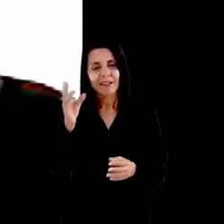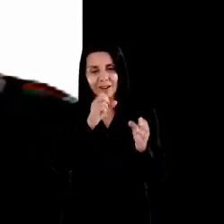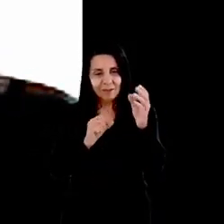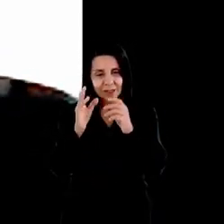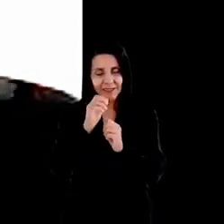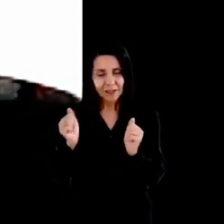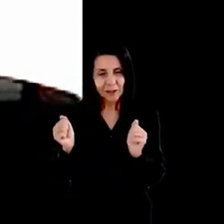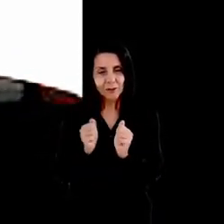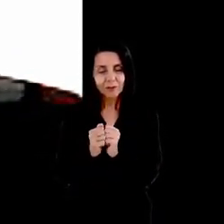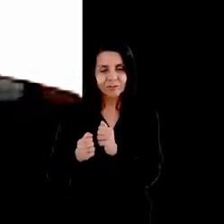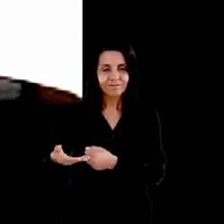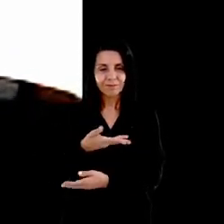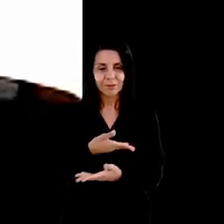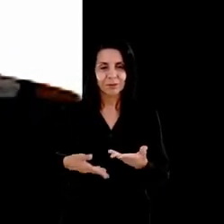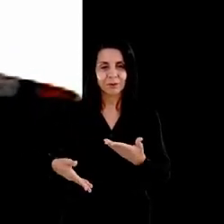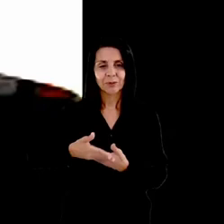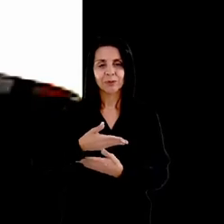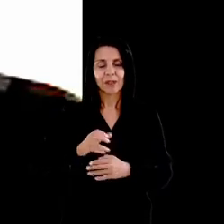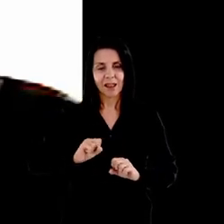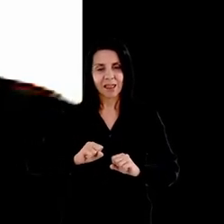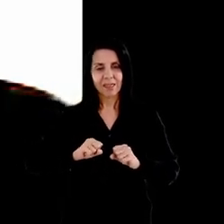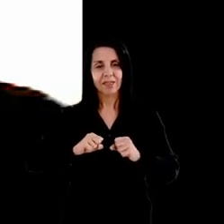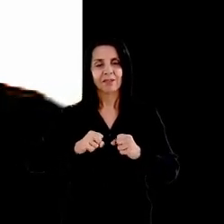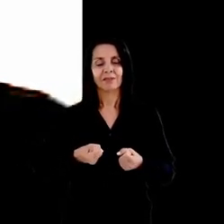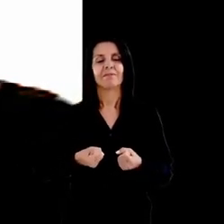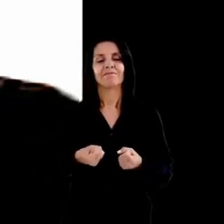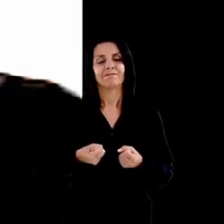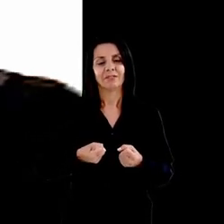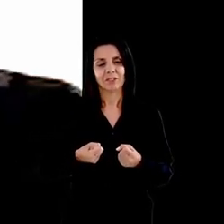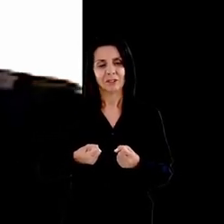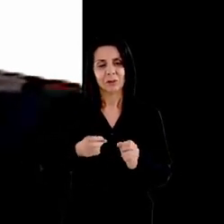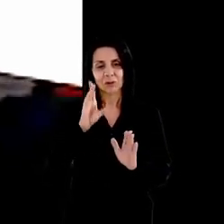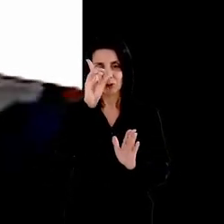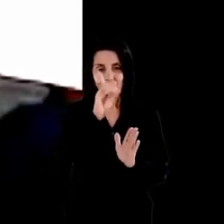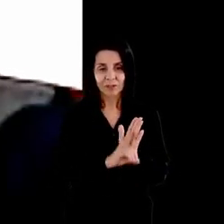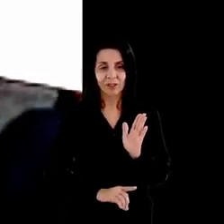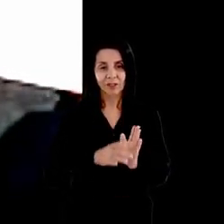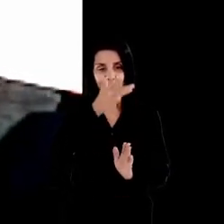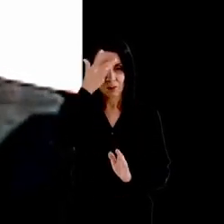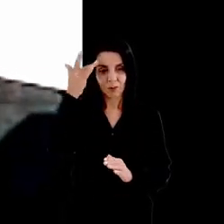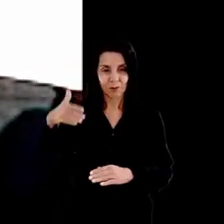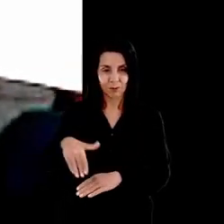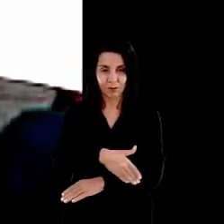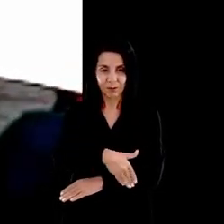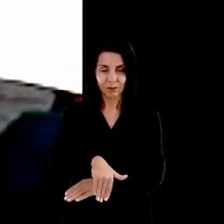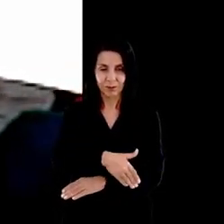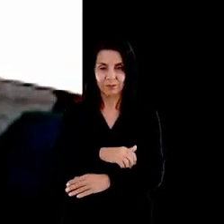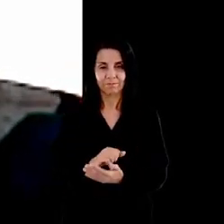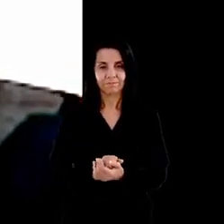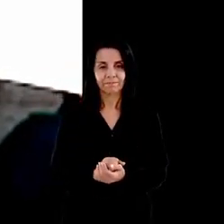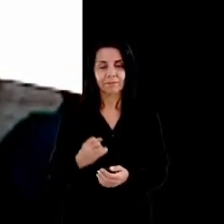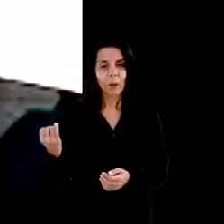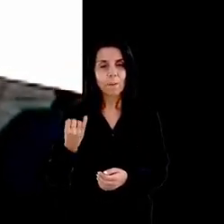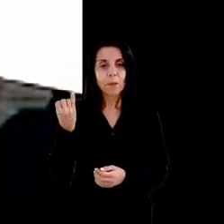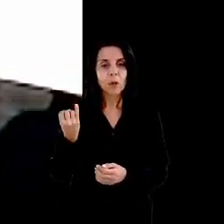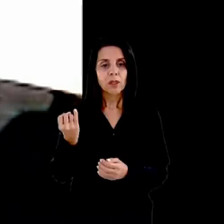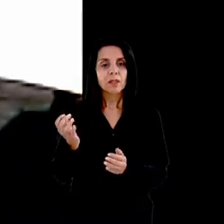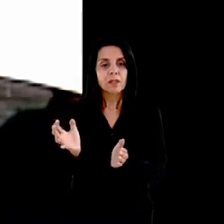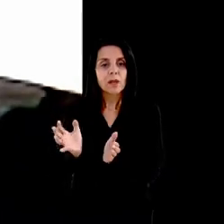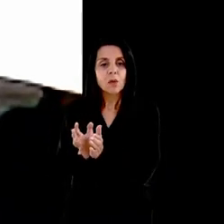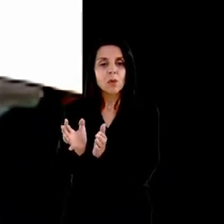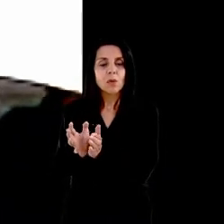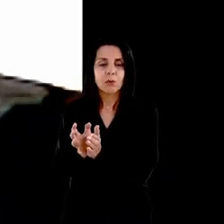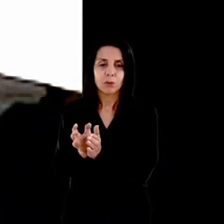luta pela defesa pelos direitos da população de rua a importância dessa comissão não tem